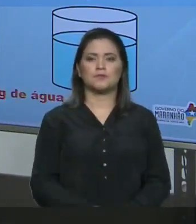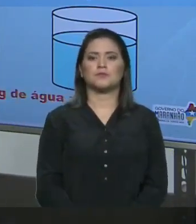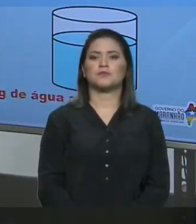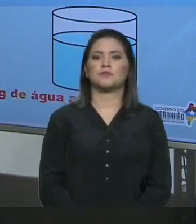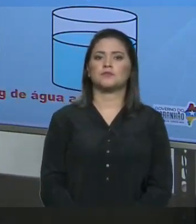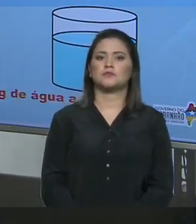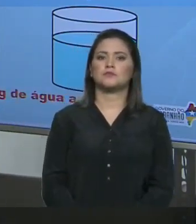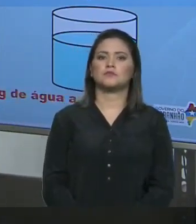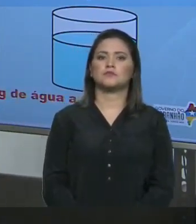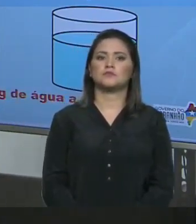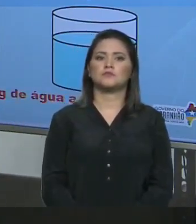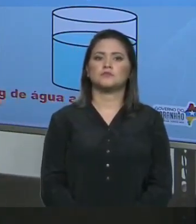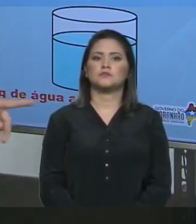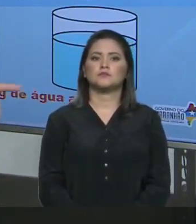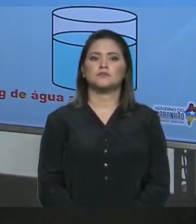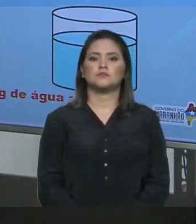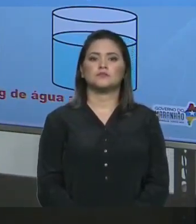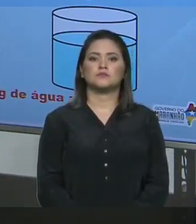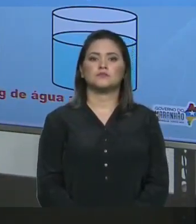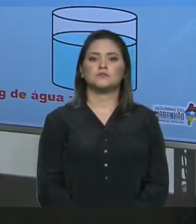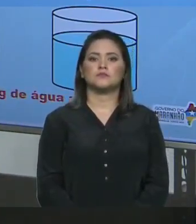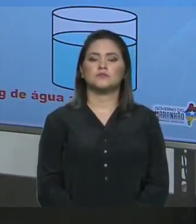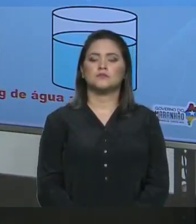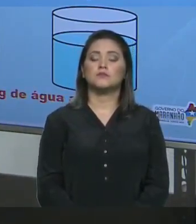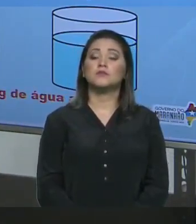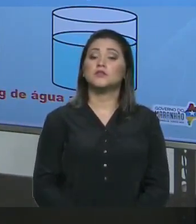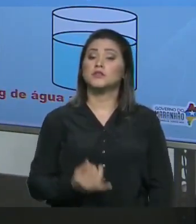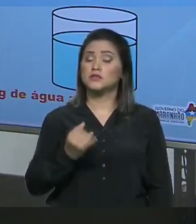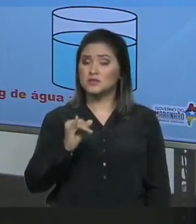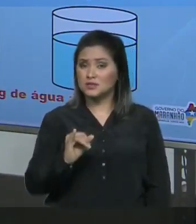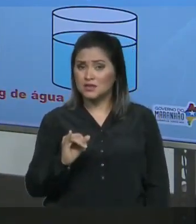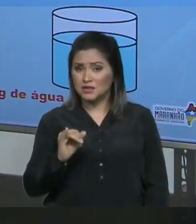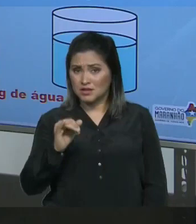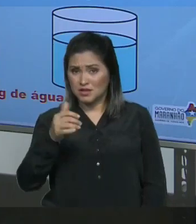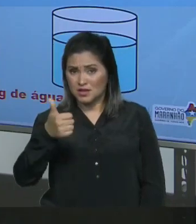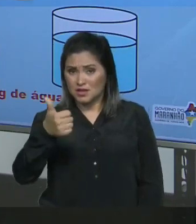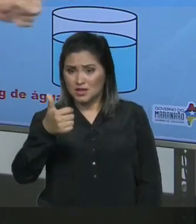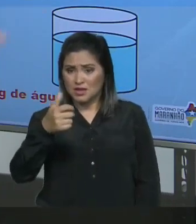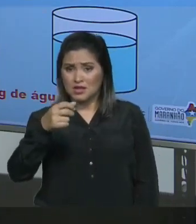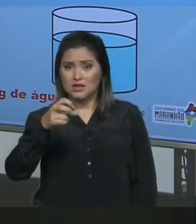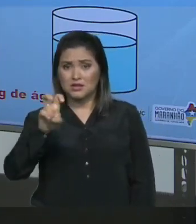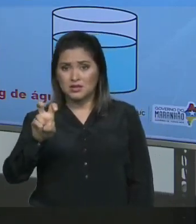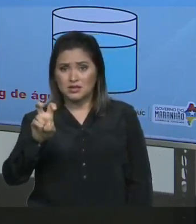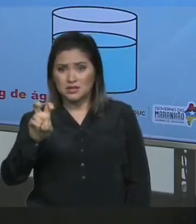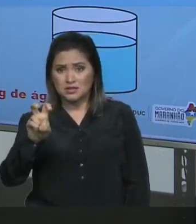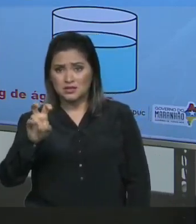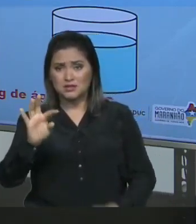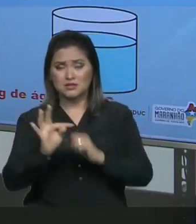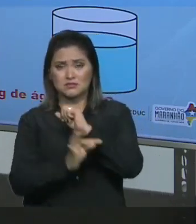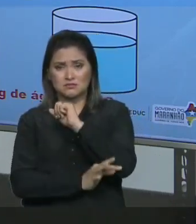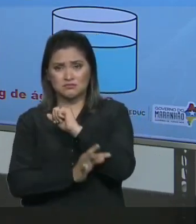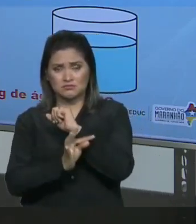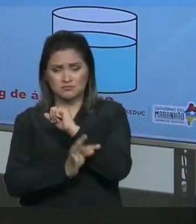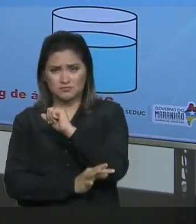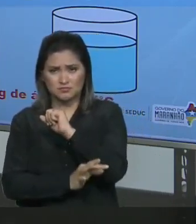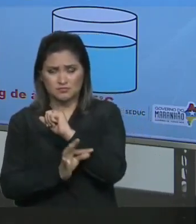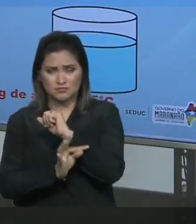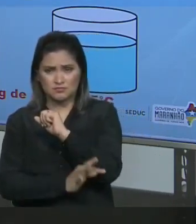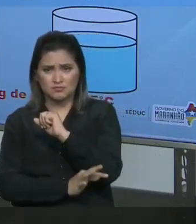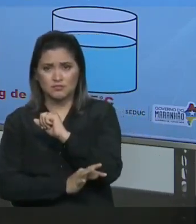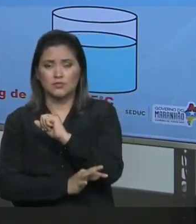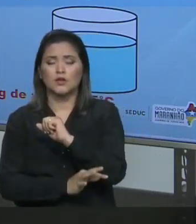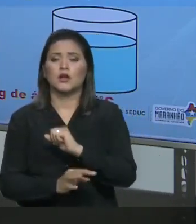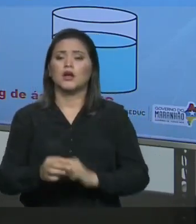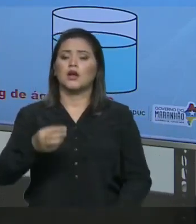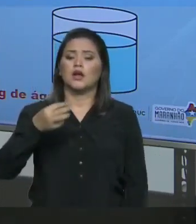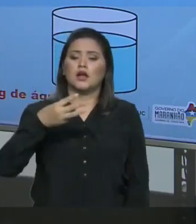celsius Eu com mil gramas de água Eu queira dissolver Apenas 350 gramas De sal de cozinha Eu consigo dissolver